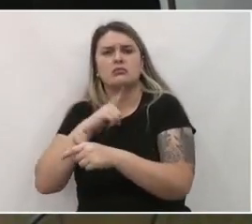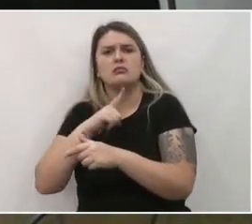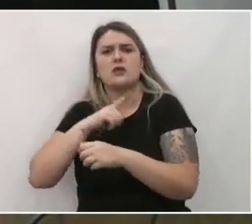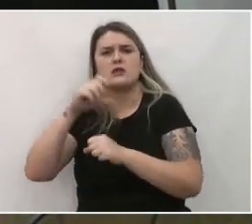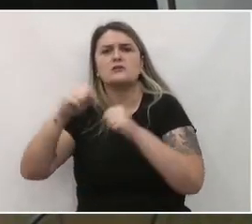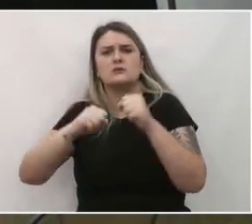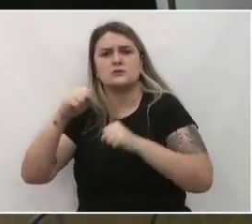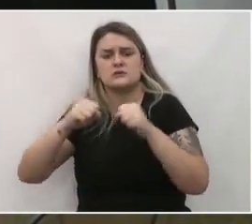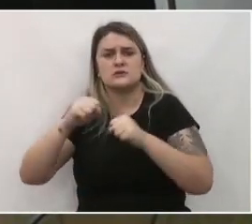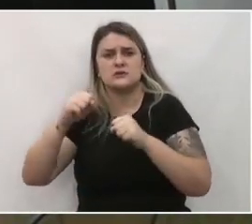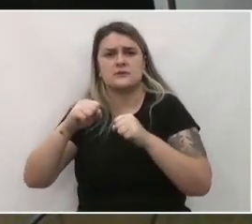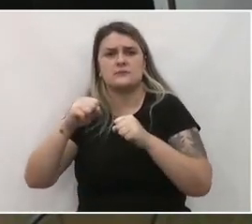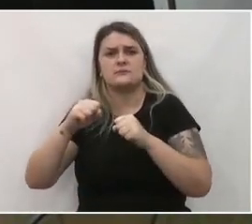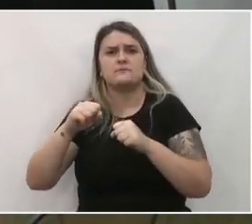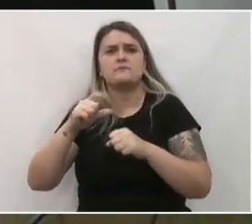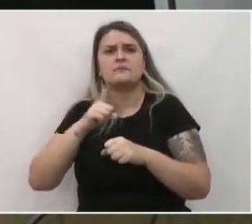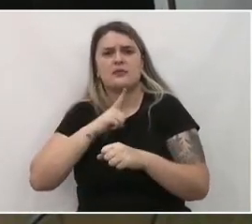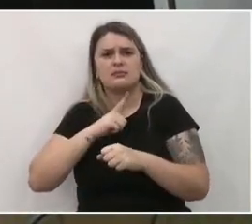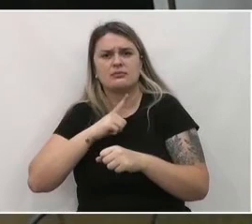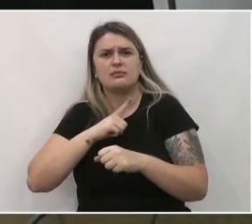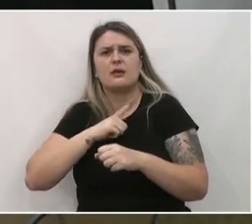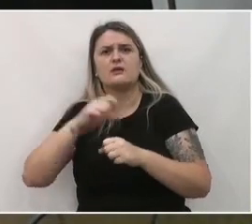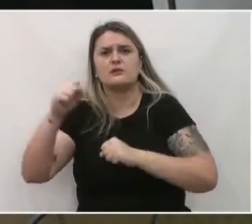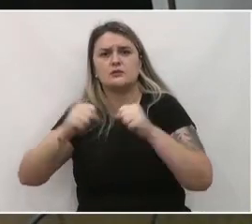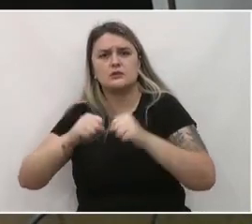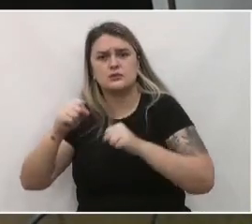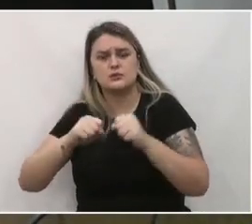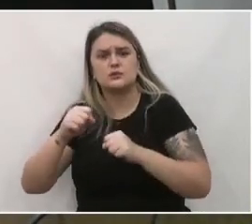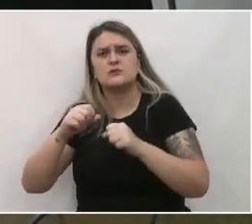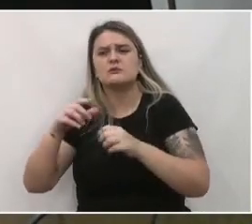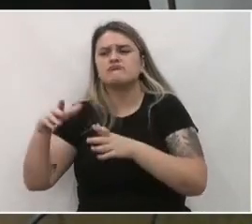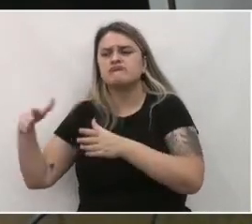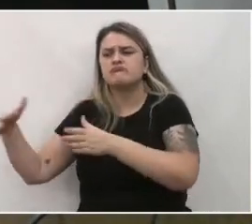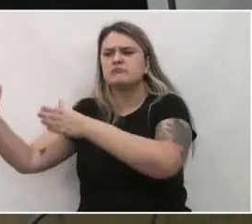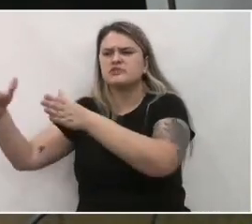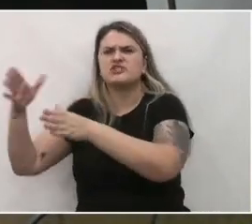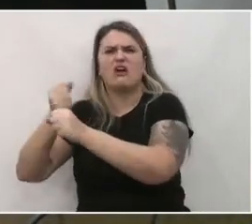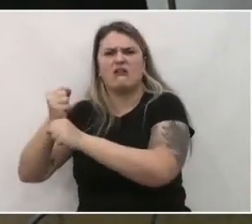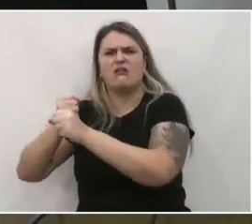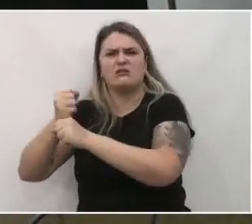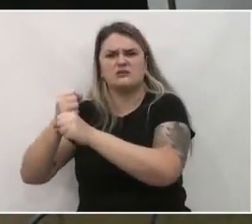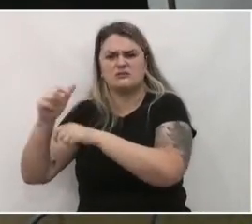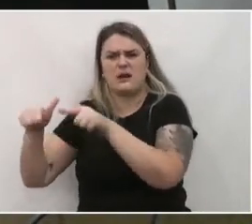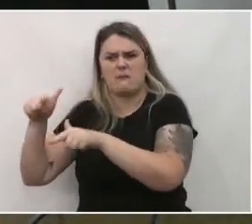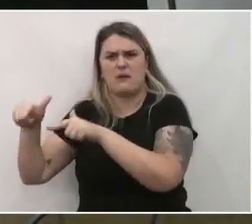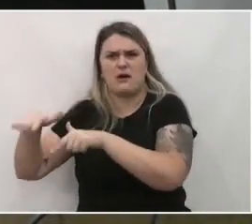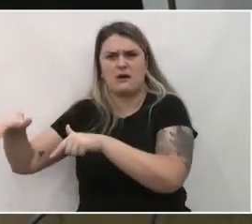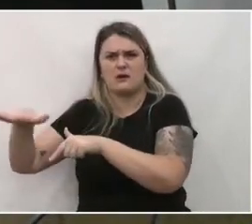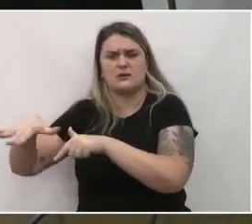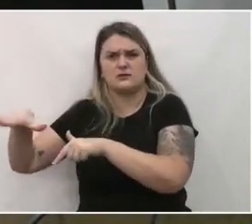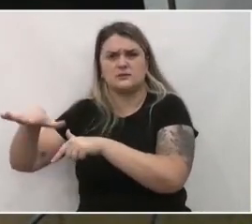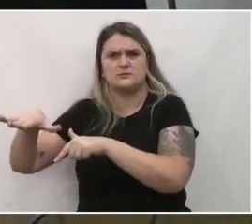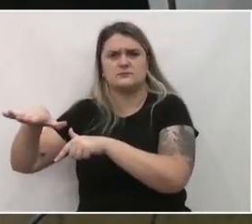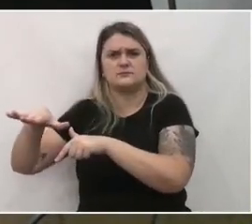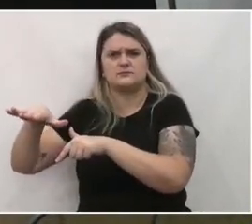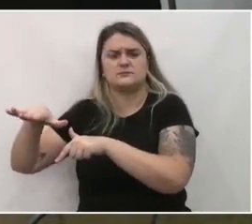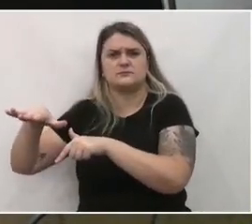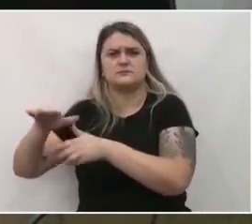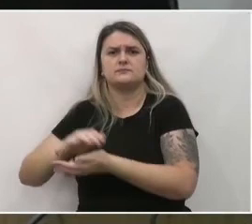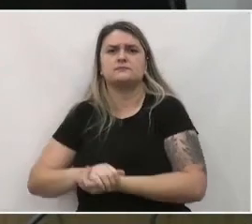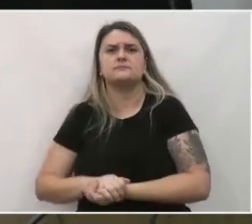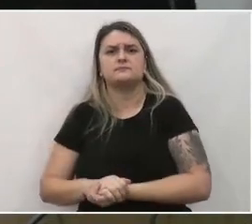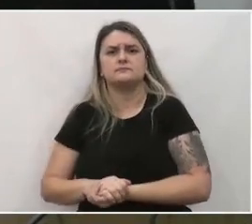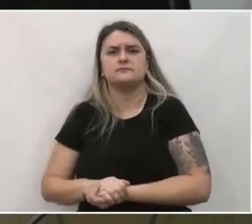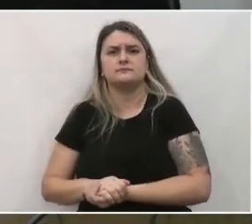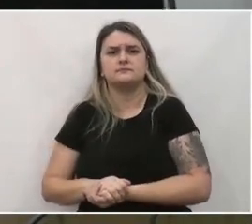frente. Daí tem bastante indústria, já que se instalaram muito tempo depois de mim. Ah,